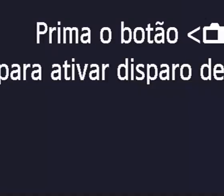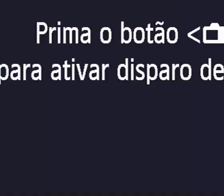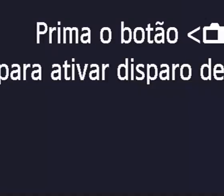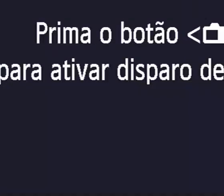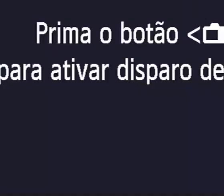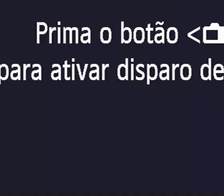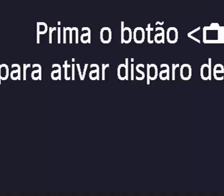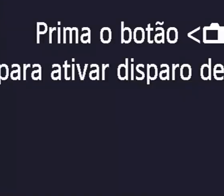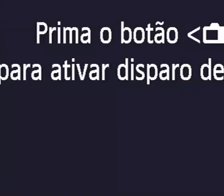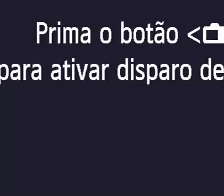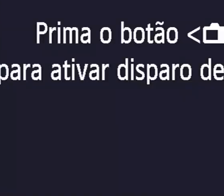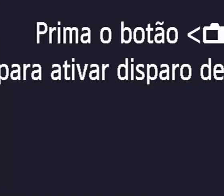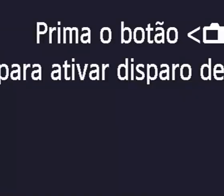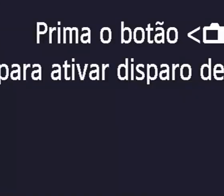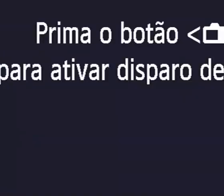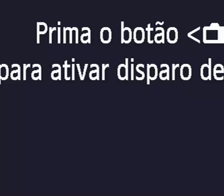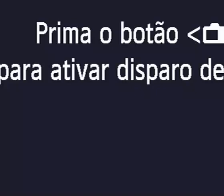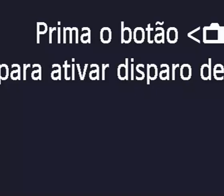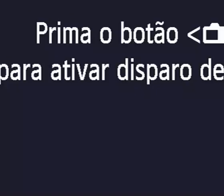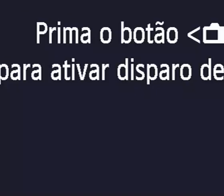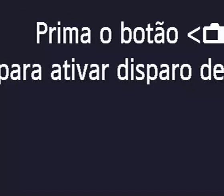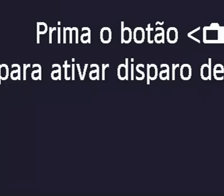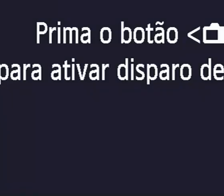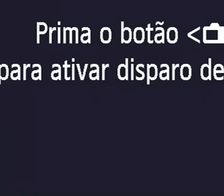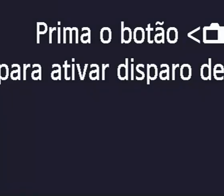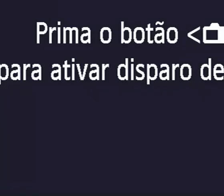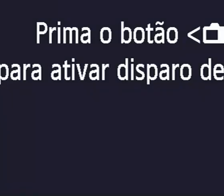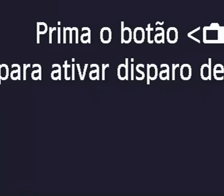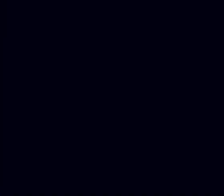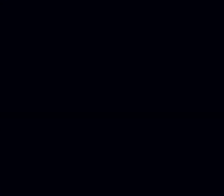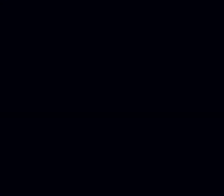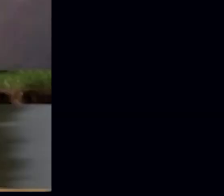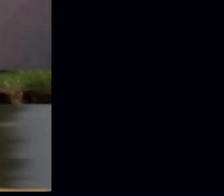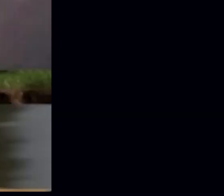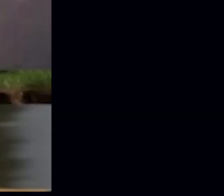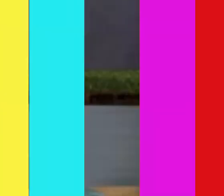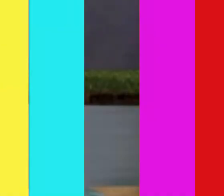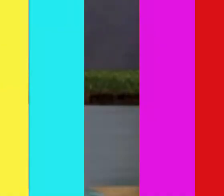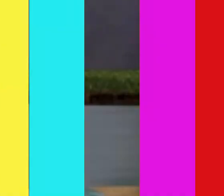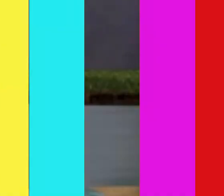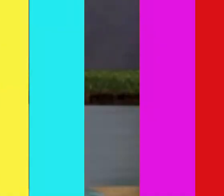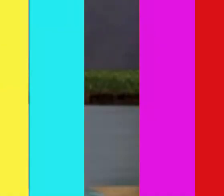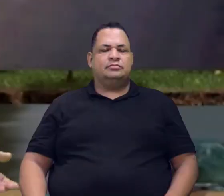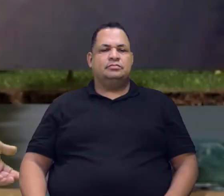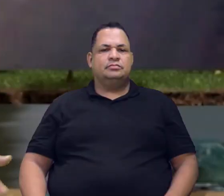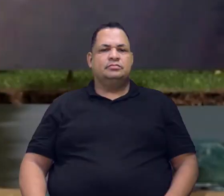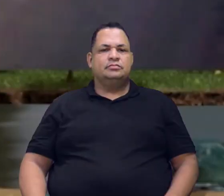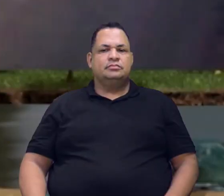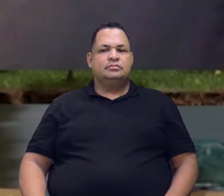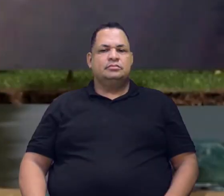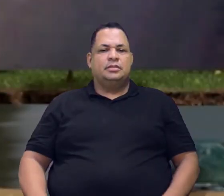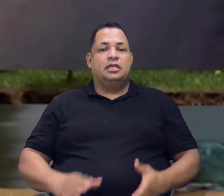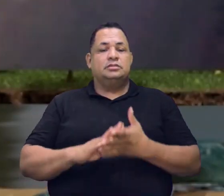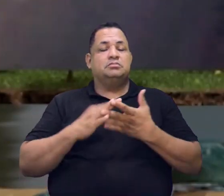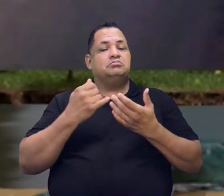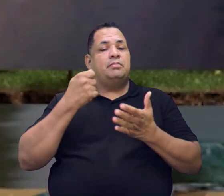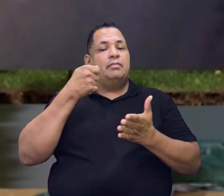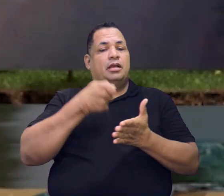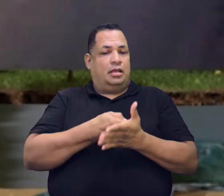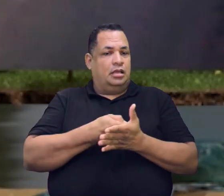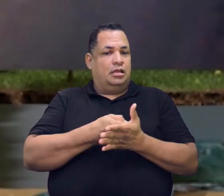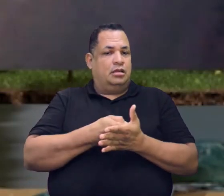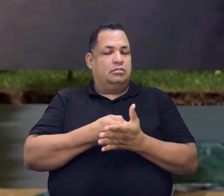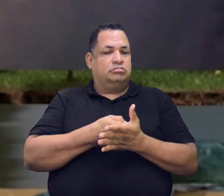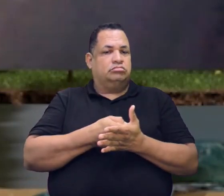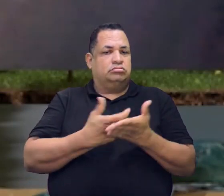Fala isso para um garimpeiro. Ei, por que vocês estão proibidos? Ah, porque não pode, não o quê. É só os caras pagarem o imposto.